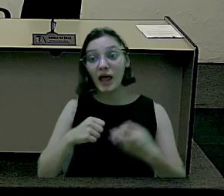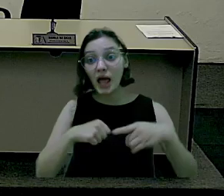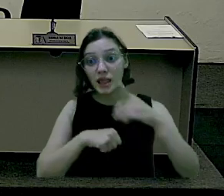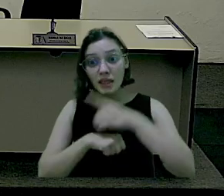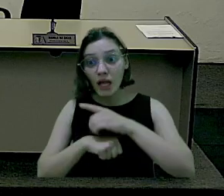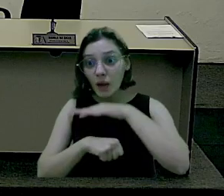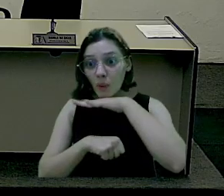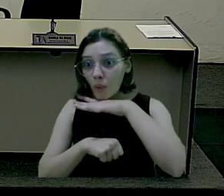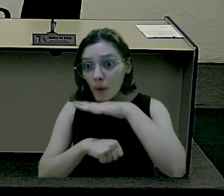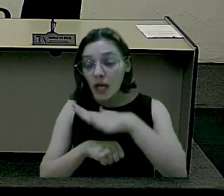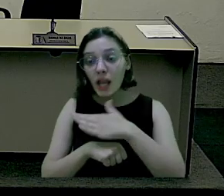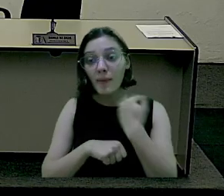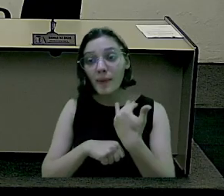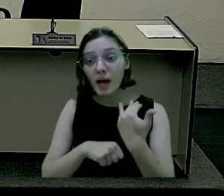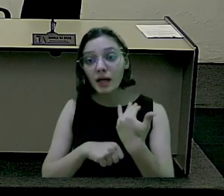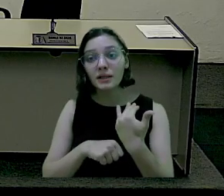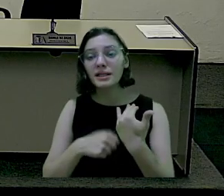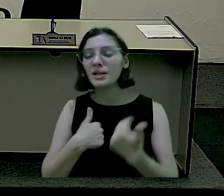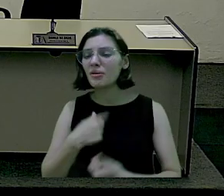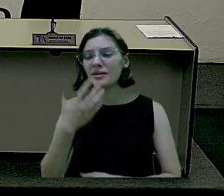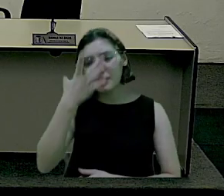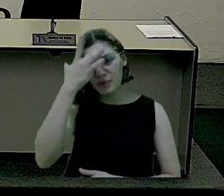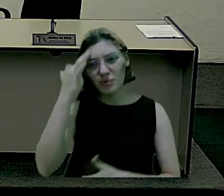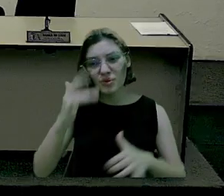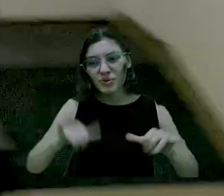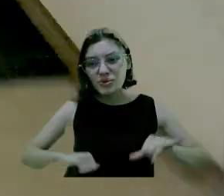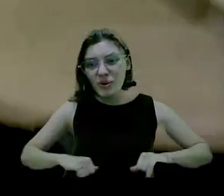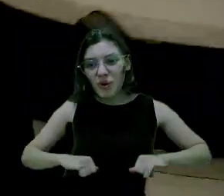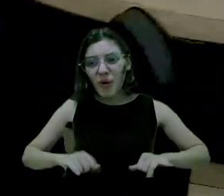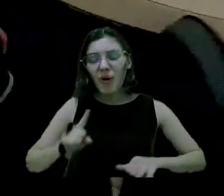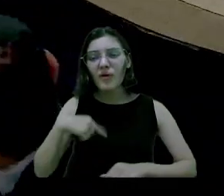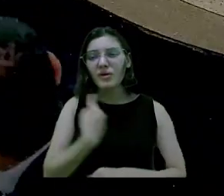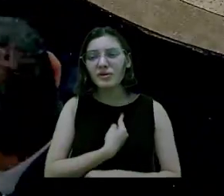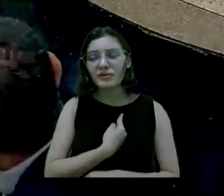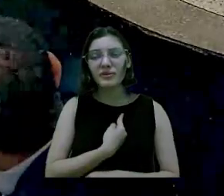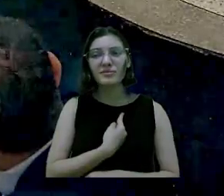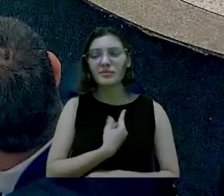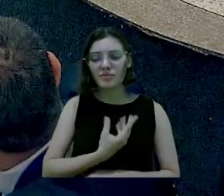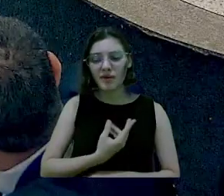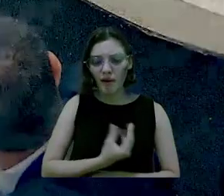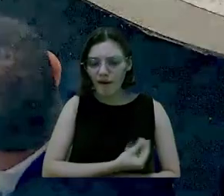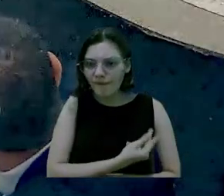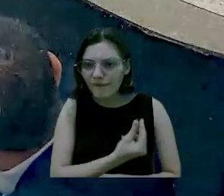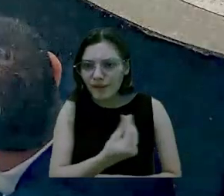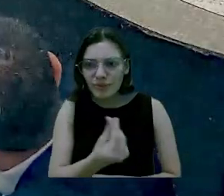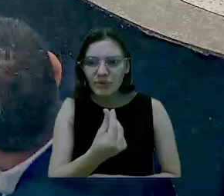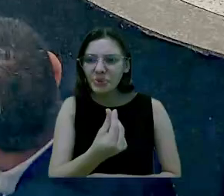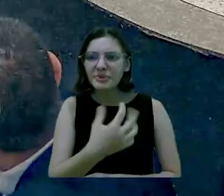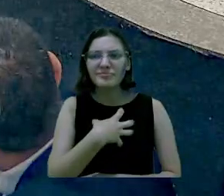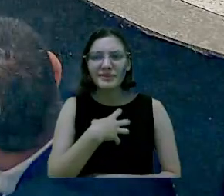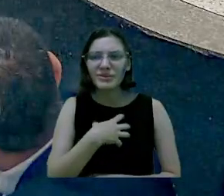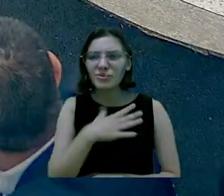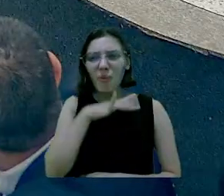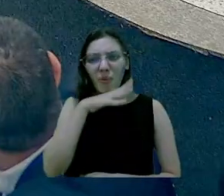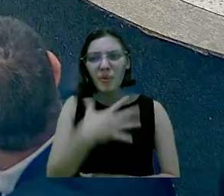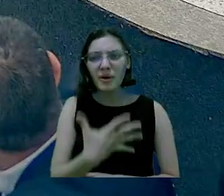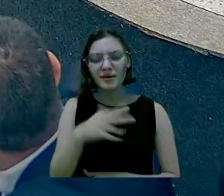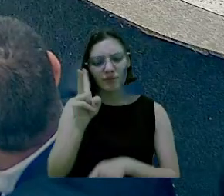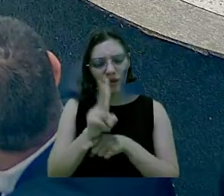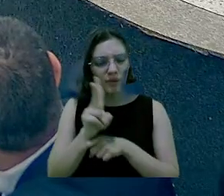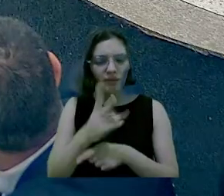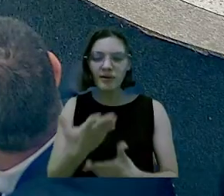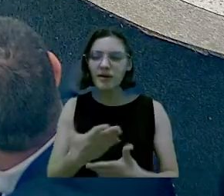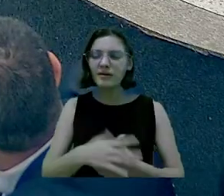A dengue é terrível. Se ela não mata, ela judia demais a pessoa. gente fica com sequelas para o da vida. Então, tem que cuidar